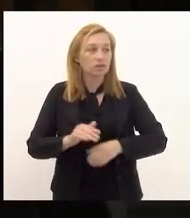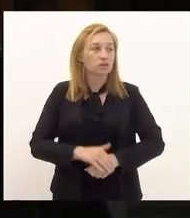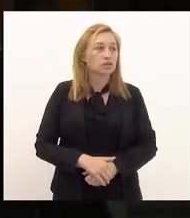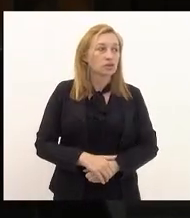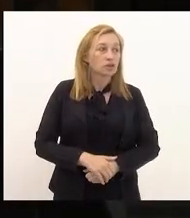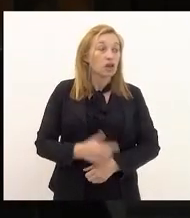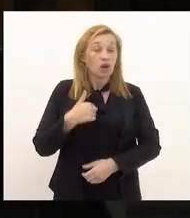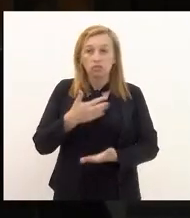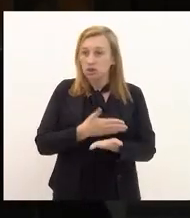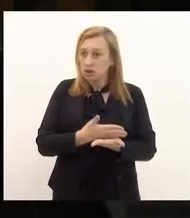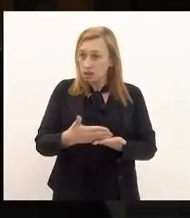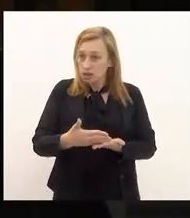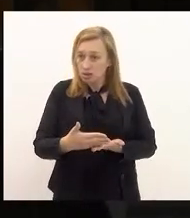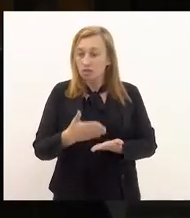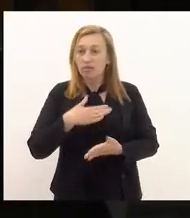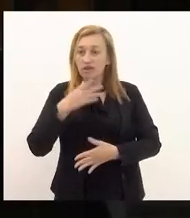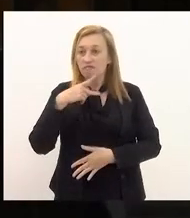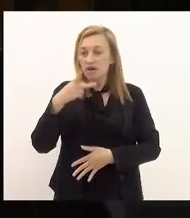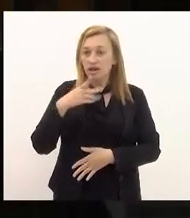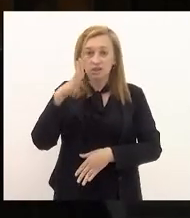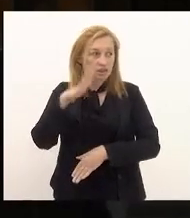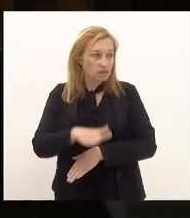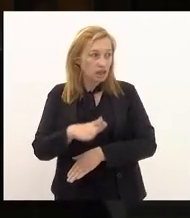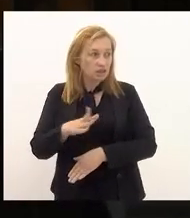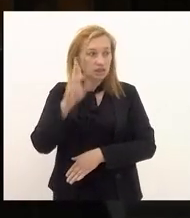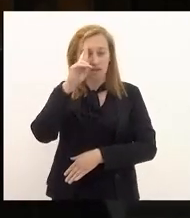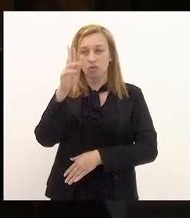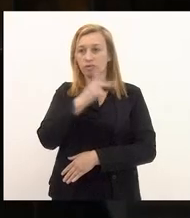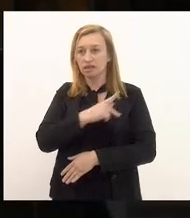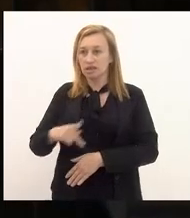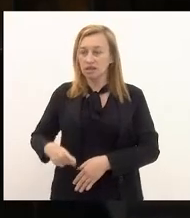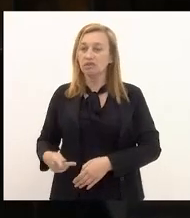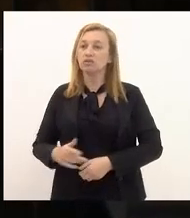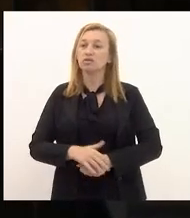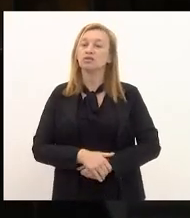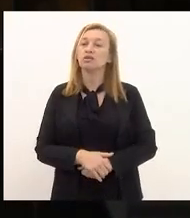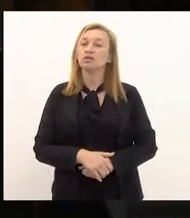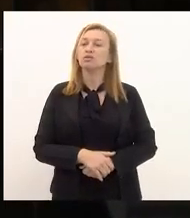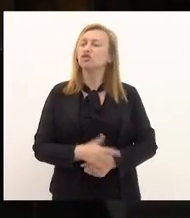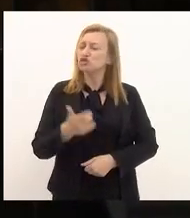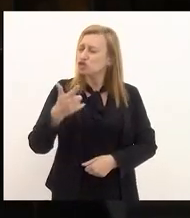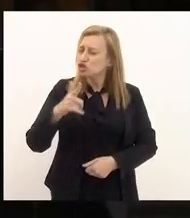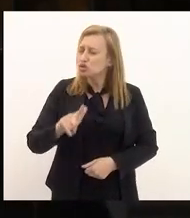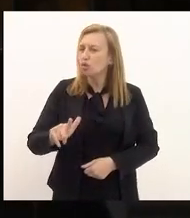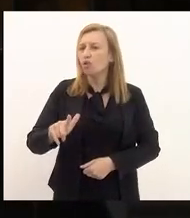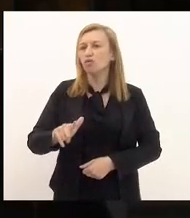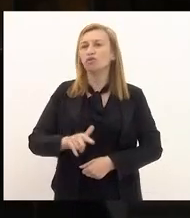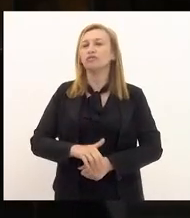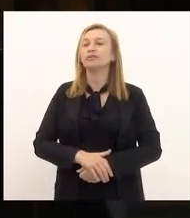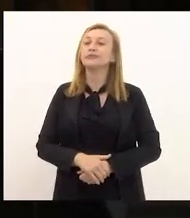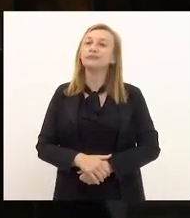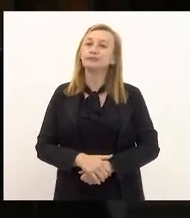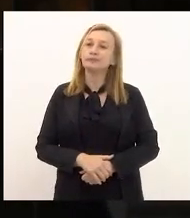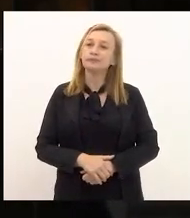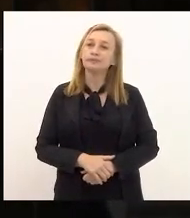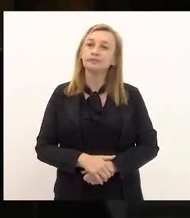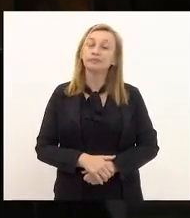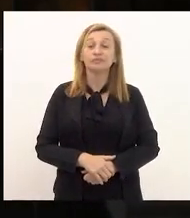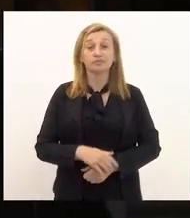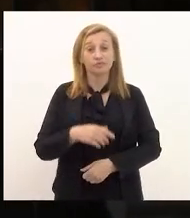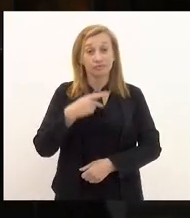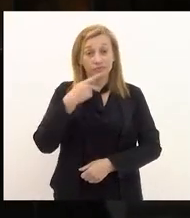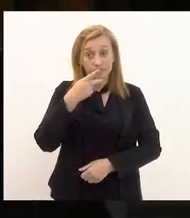inicio a minha fala nessa tarde senhora presidente para mais uma vez refutar